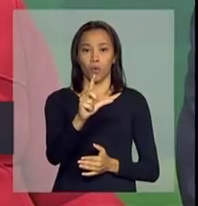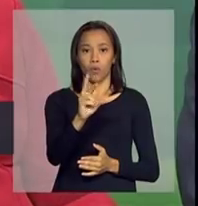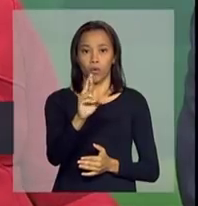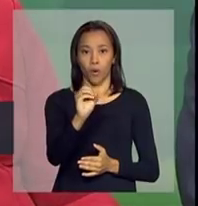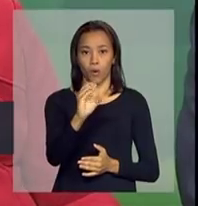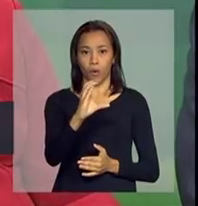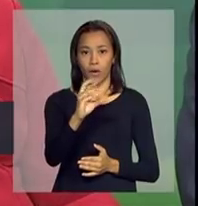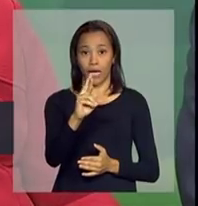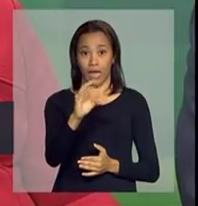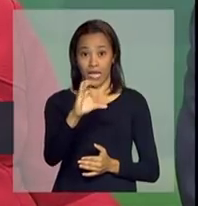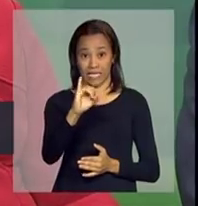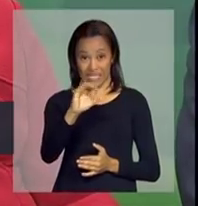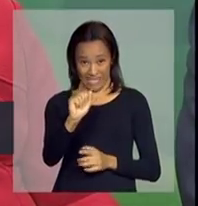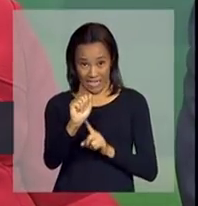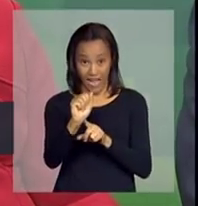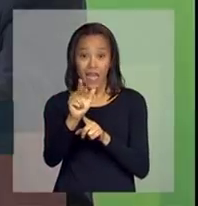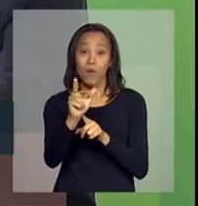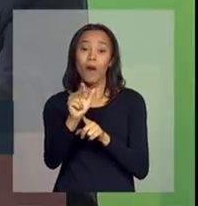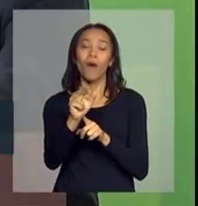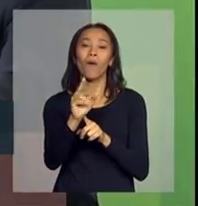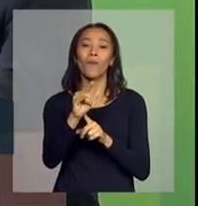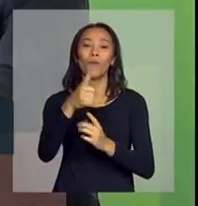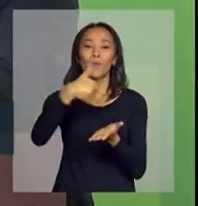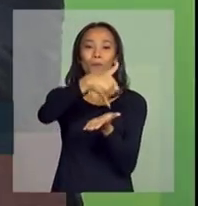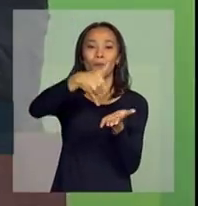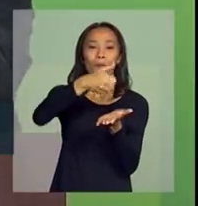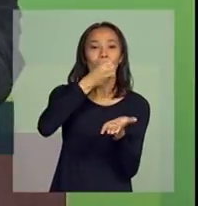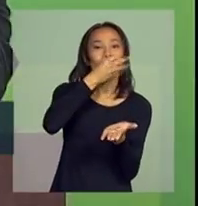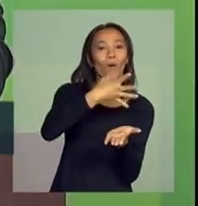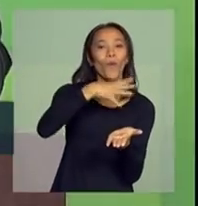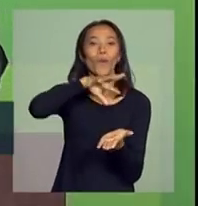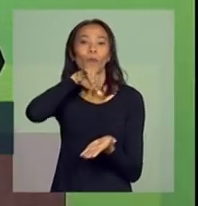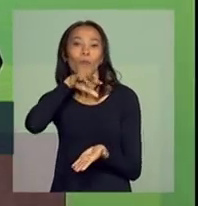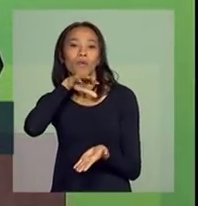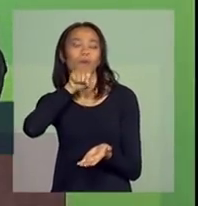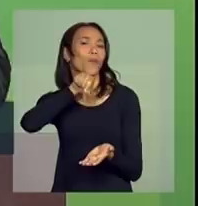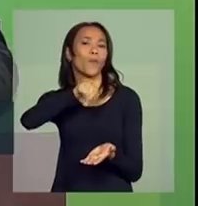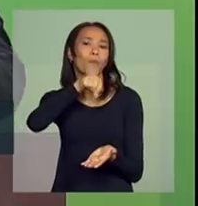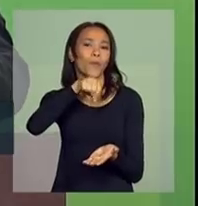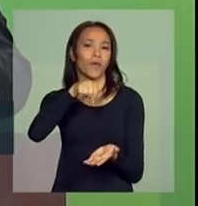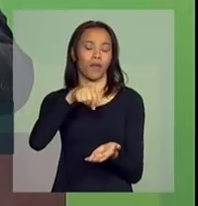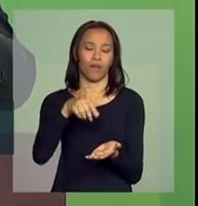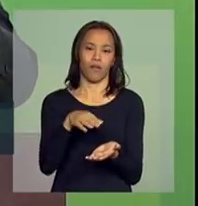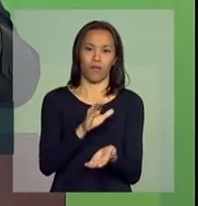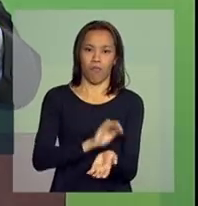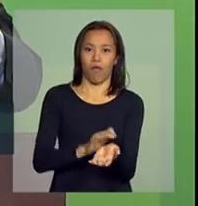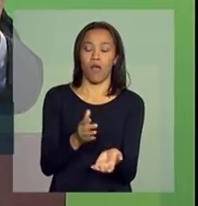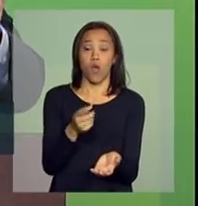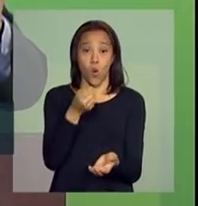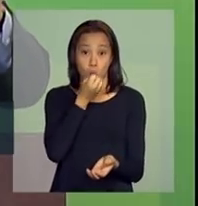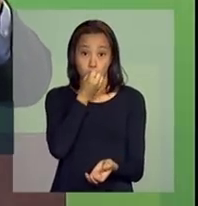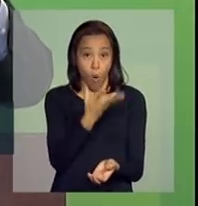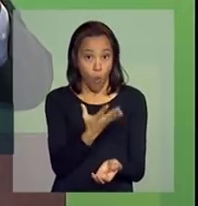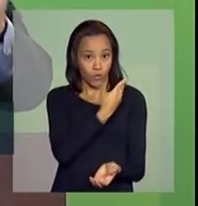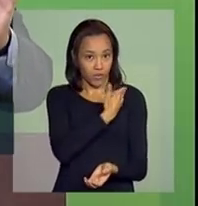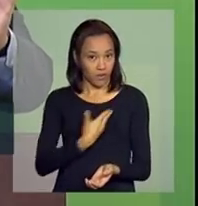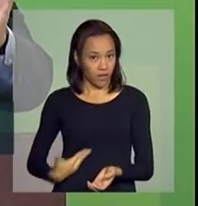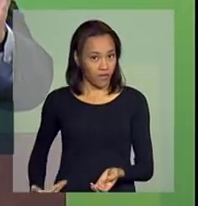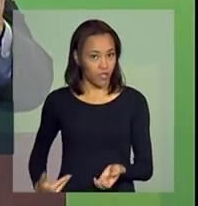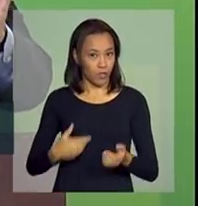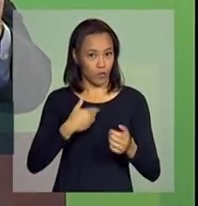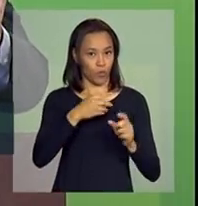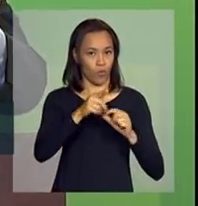Tem o bom e tem o ruim. O bom, que é o serviço público exemplar,